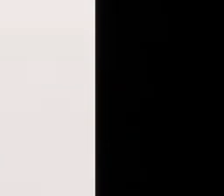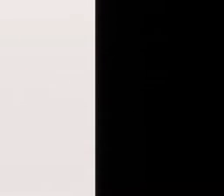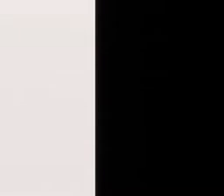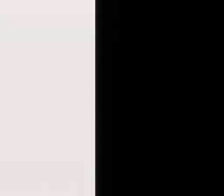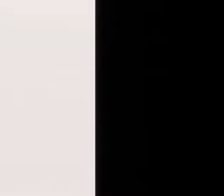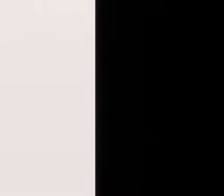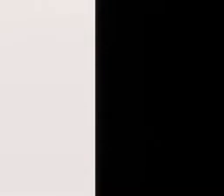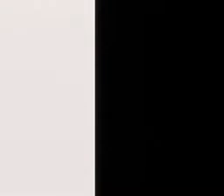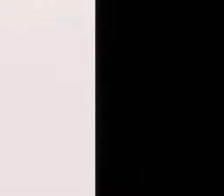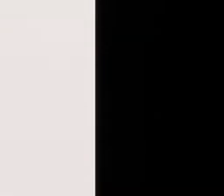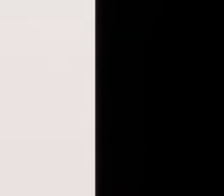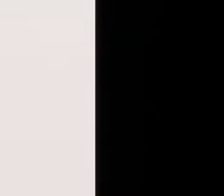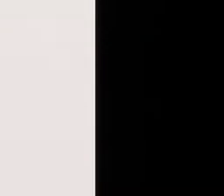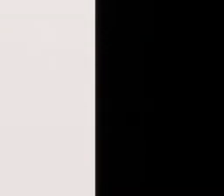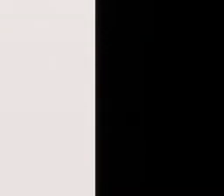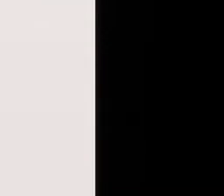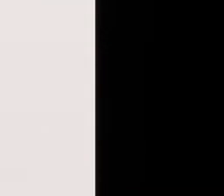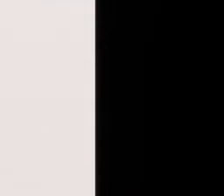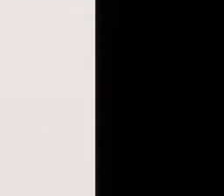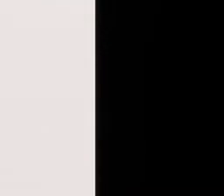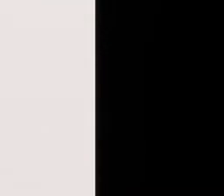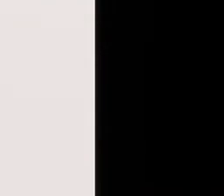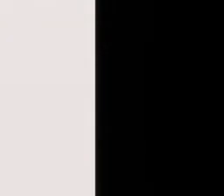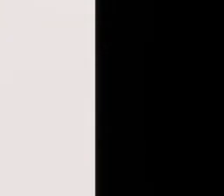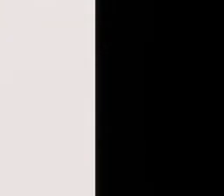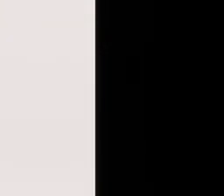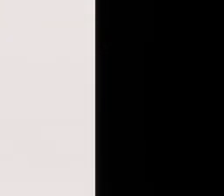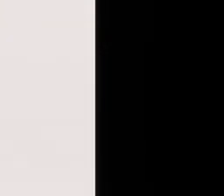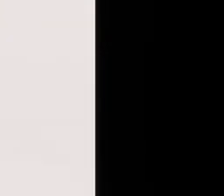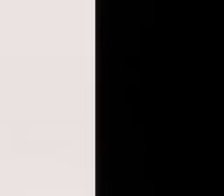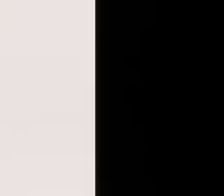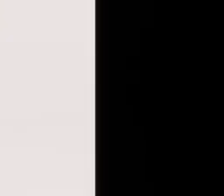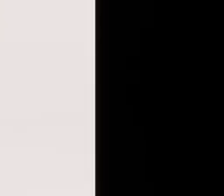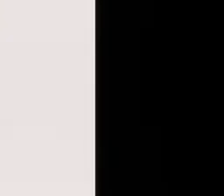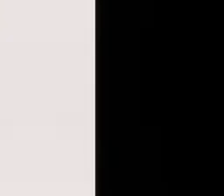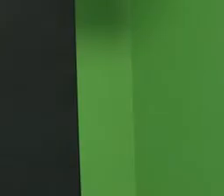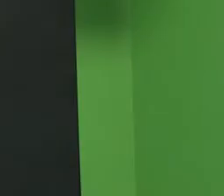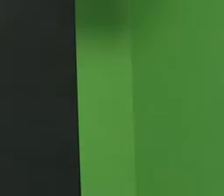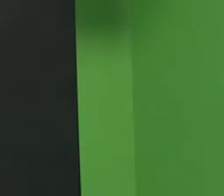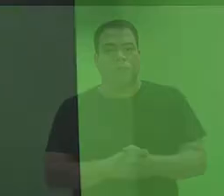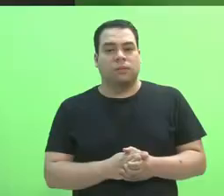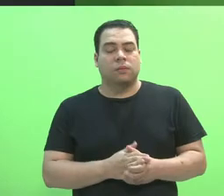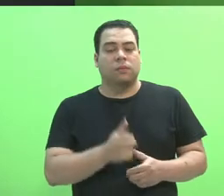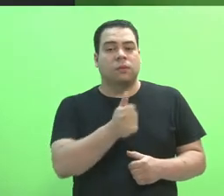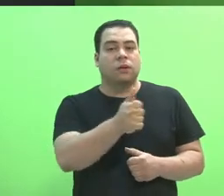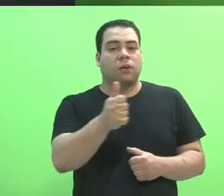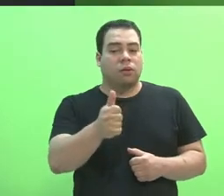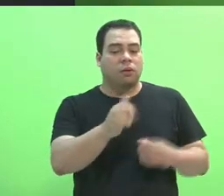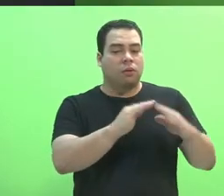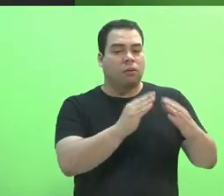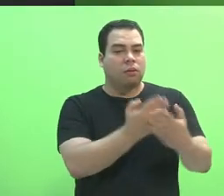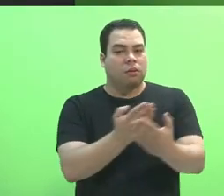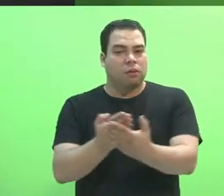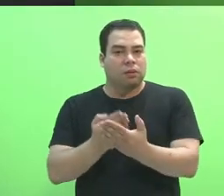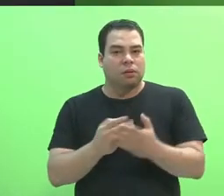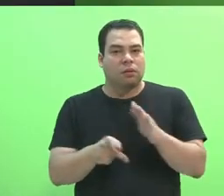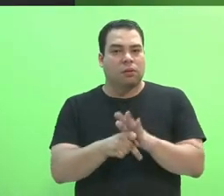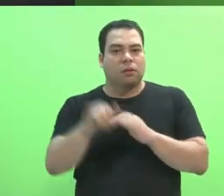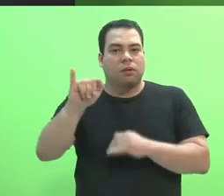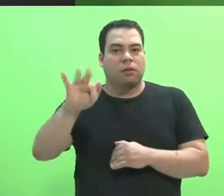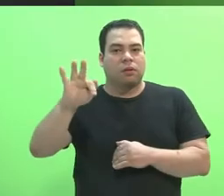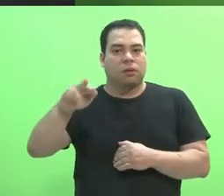-Reitorias, Diretorias Sistêmicas e o Departamento vinculados às Pró-Reitorias. Os campos do Instituto são